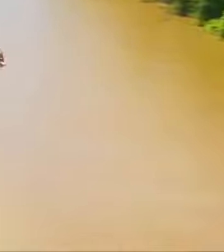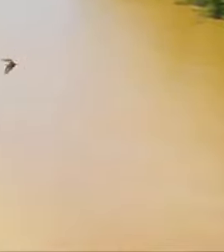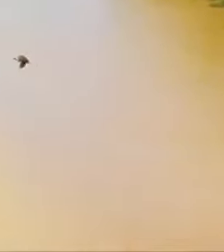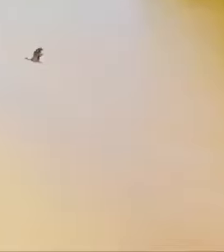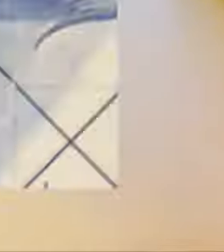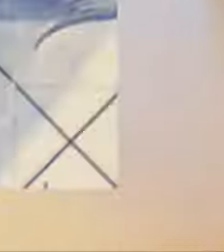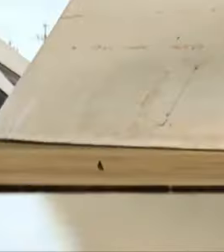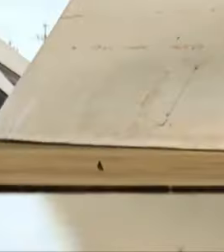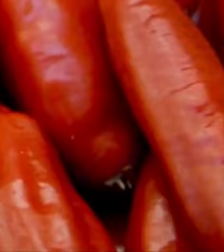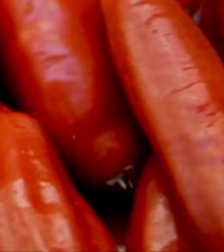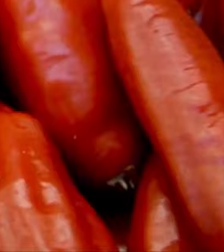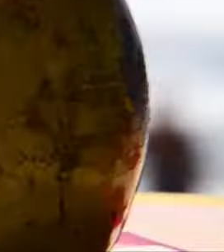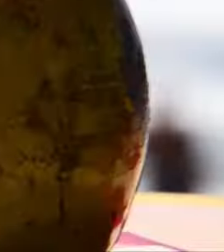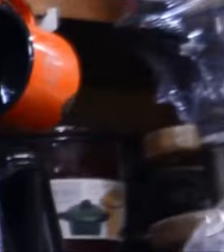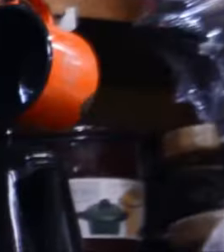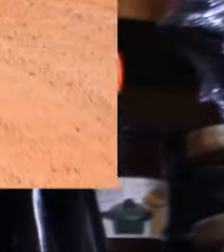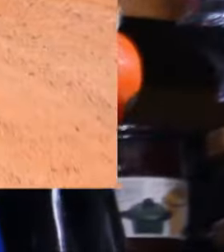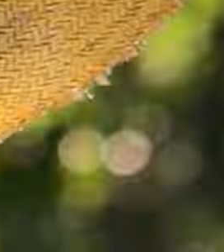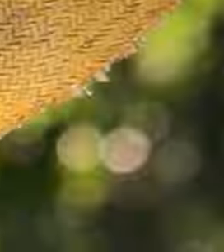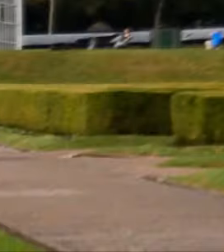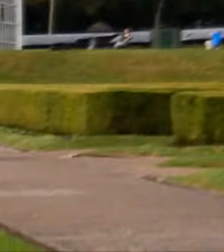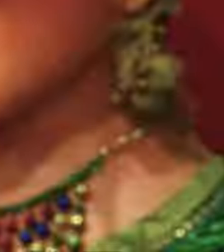O governo faz.